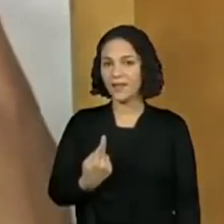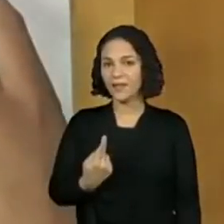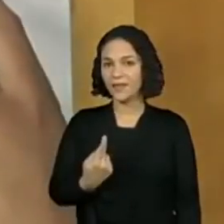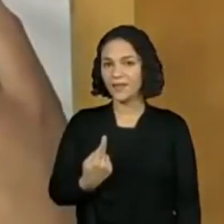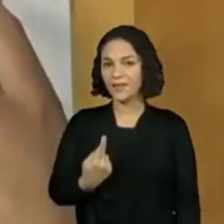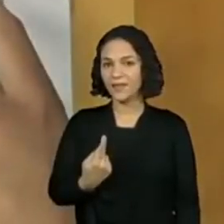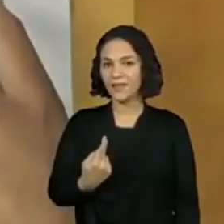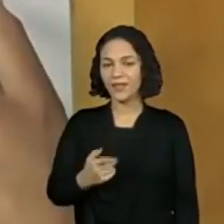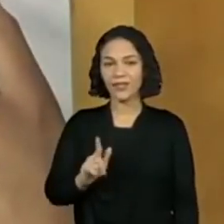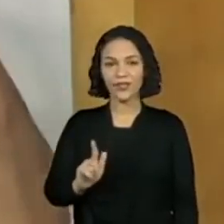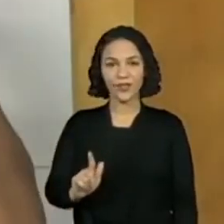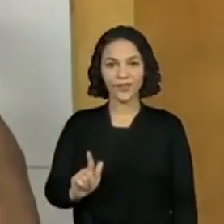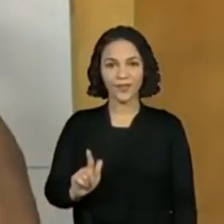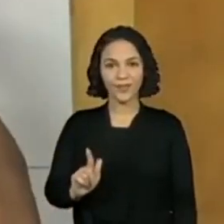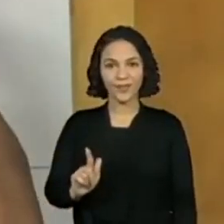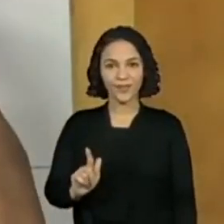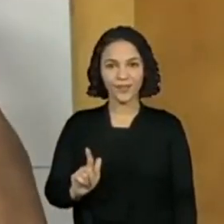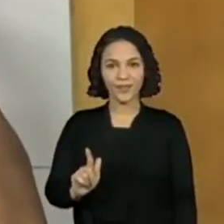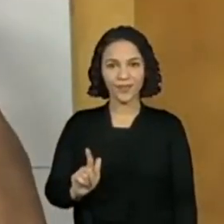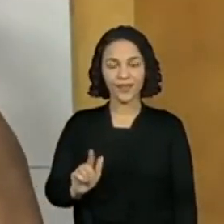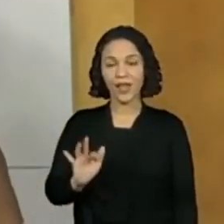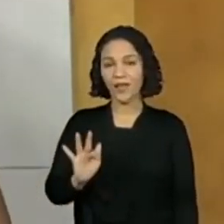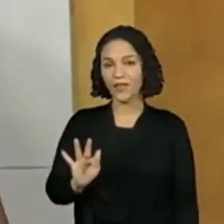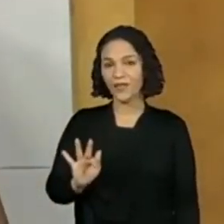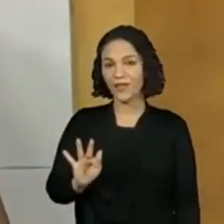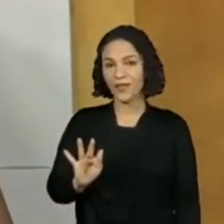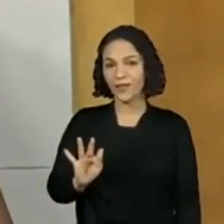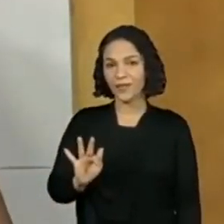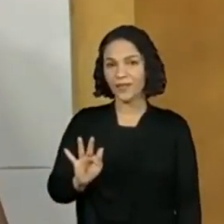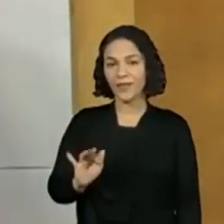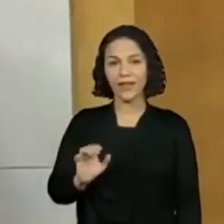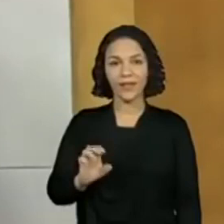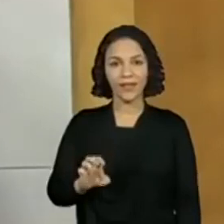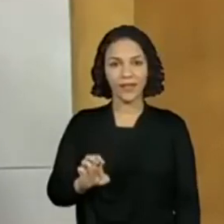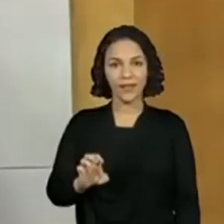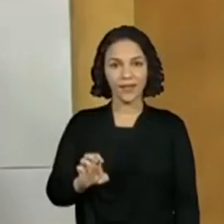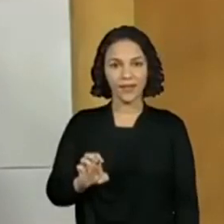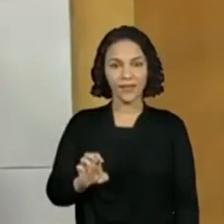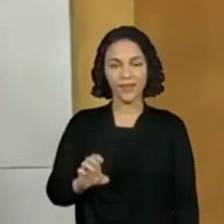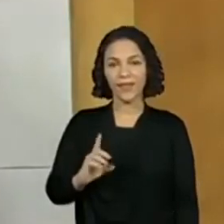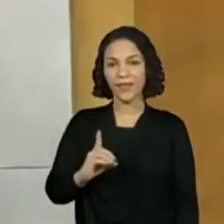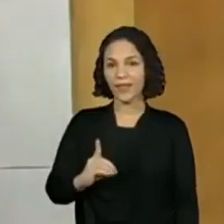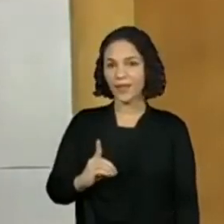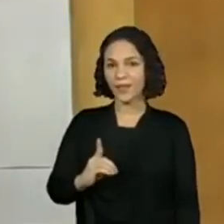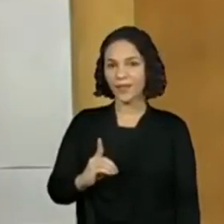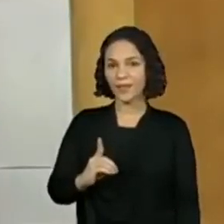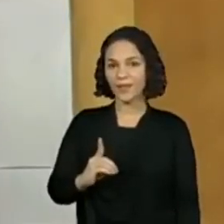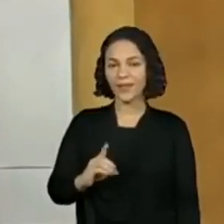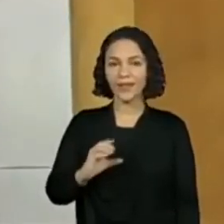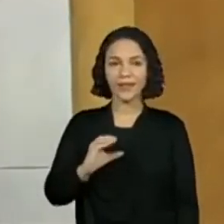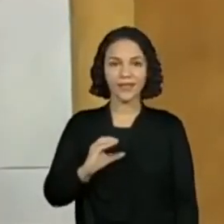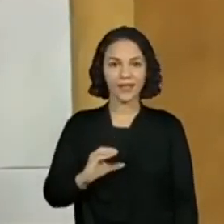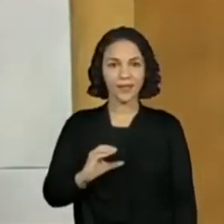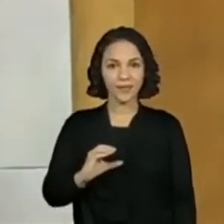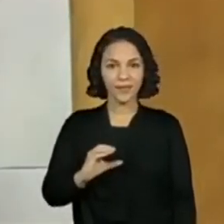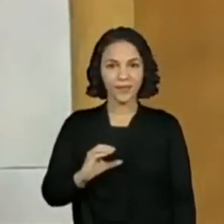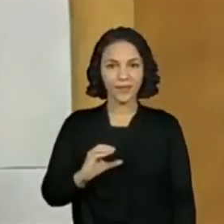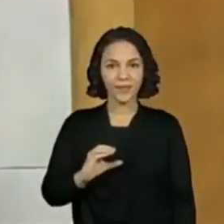G, F, E, D, C,